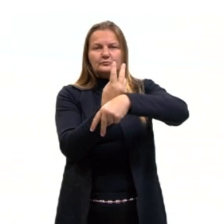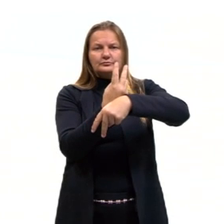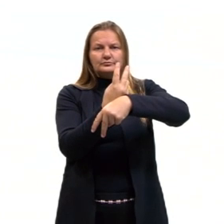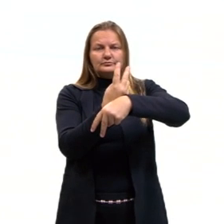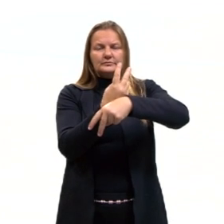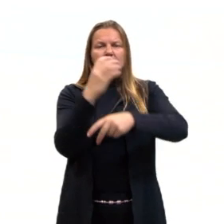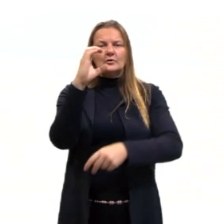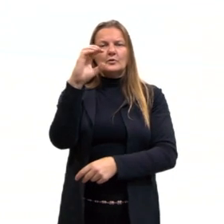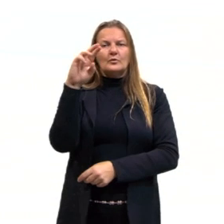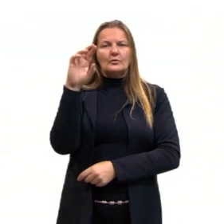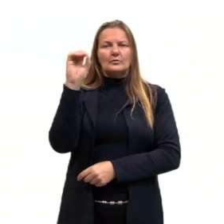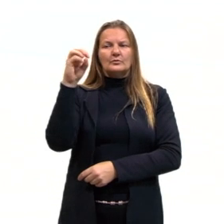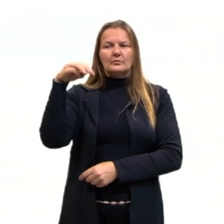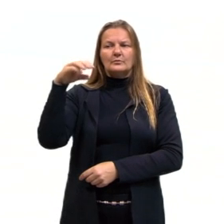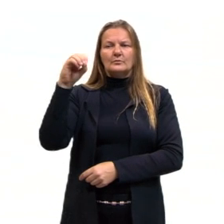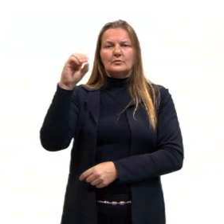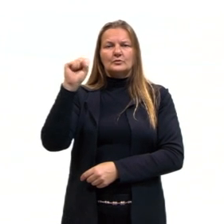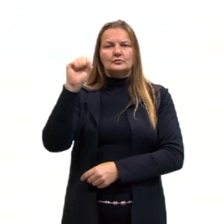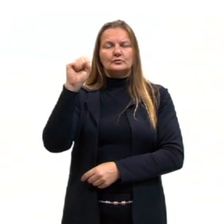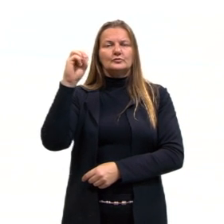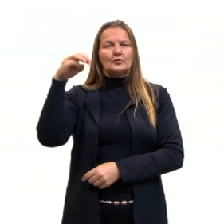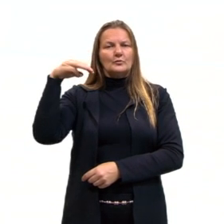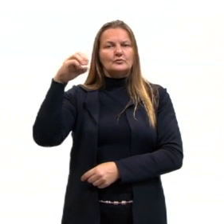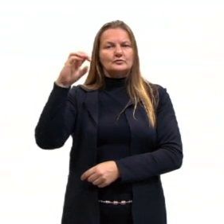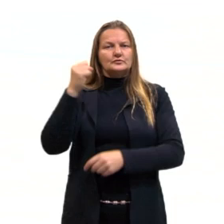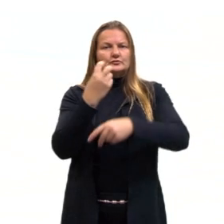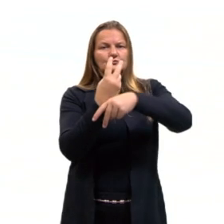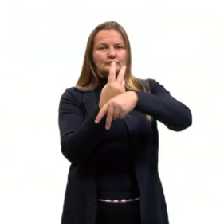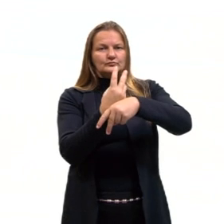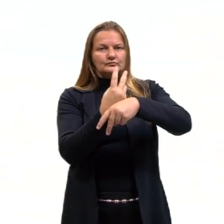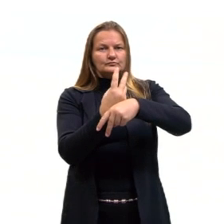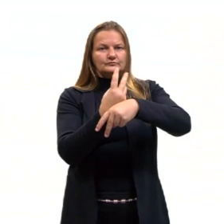Nós vamos ver um pouquinho mais sobre cada uma dessas estruturas.